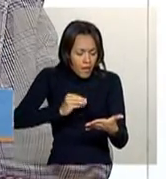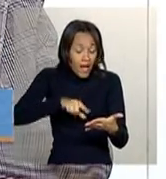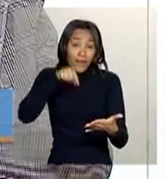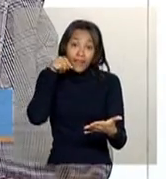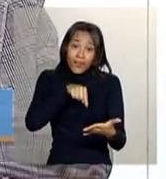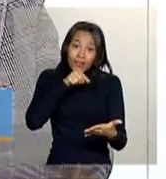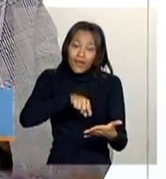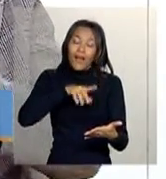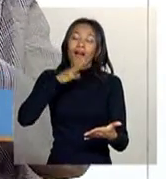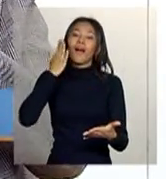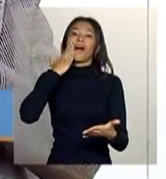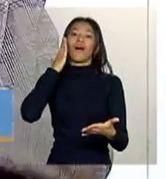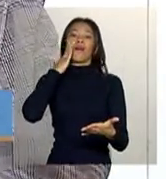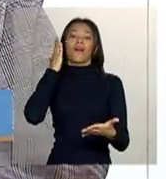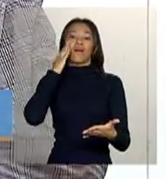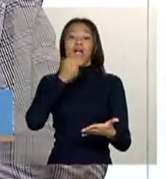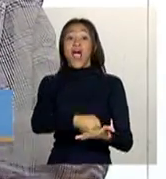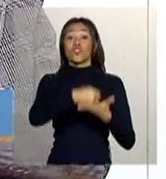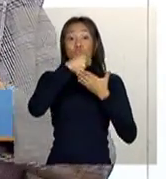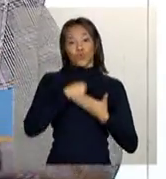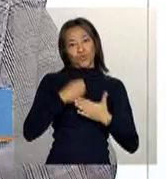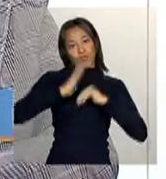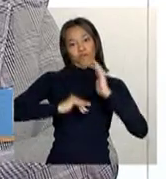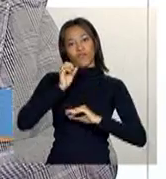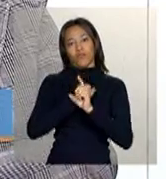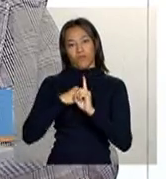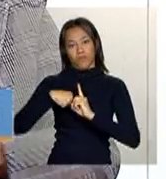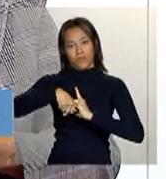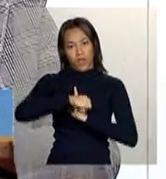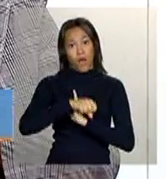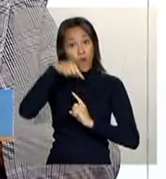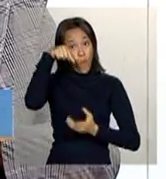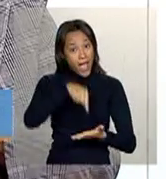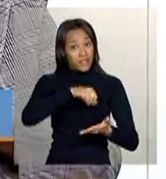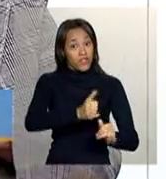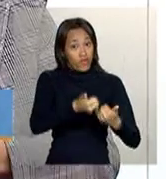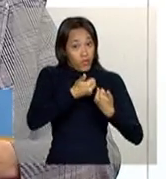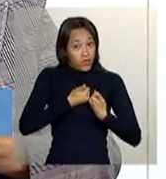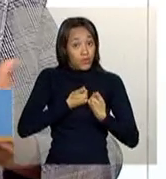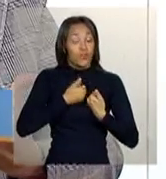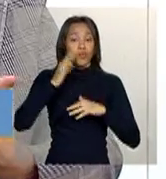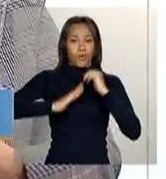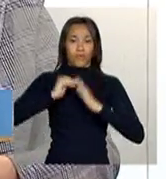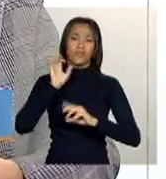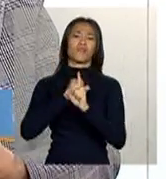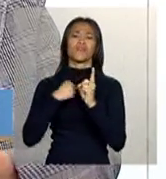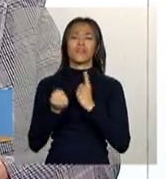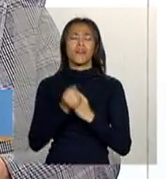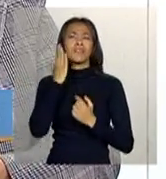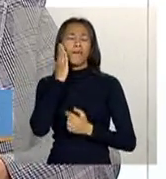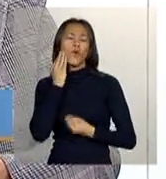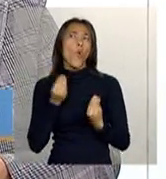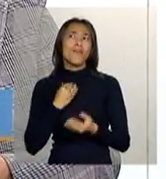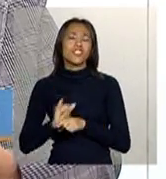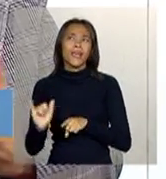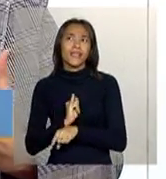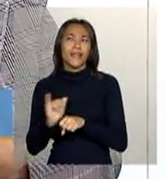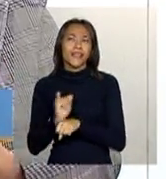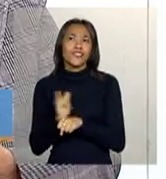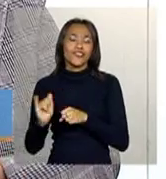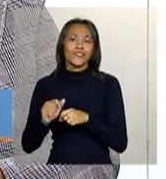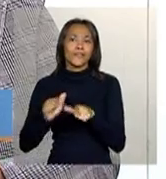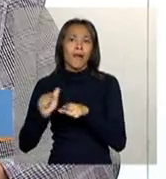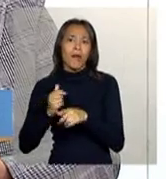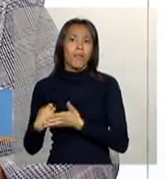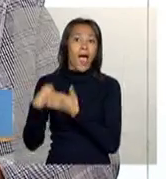realimenta, retroalimenta a assistência social. Com essas informações, a assistência social consegue traçar novas ações para